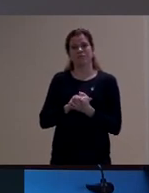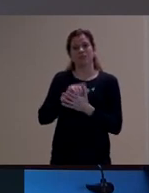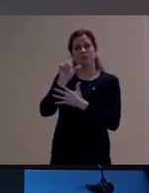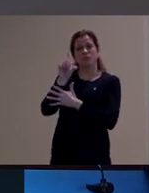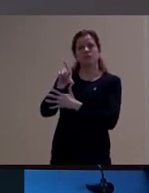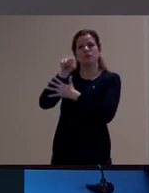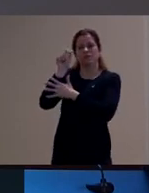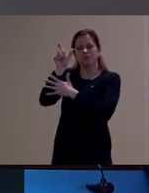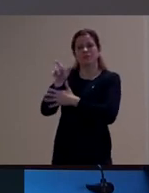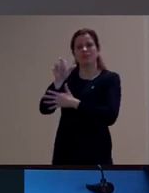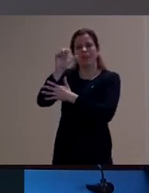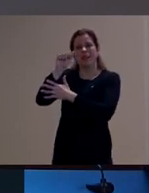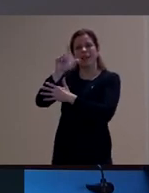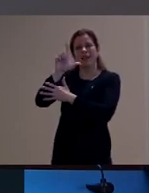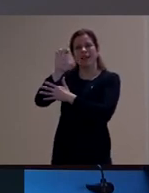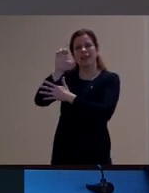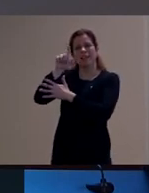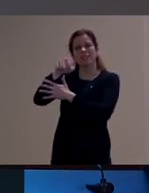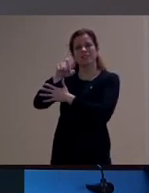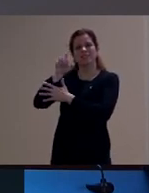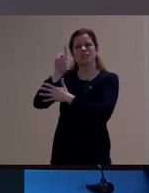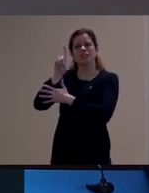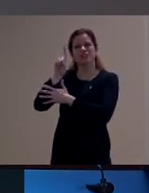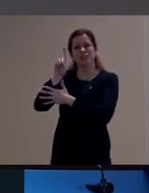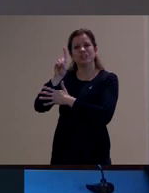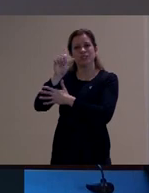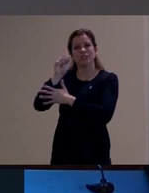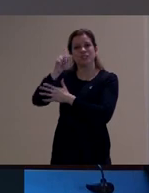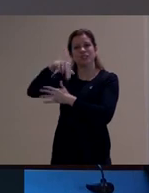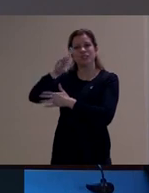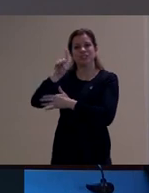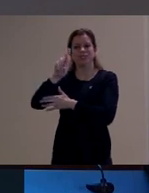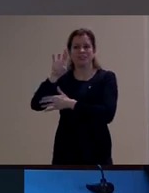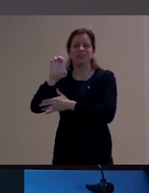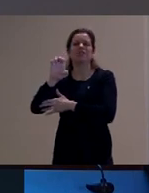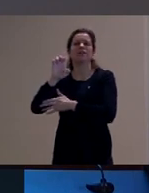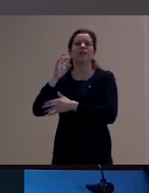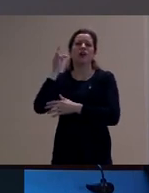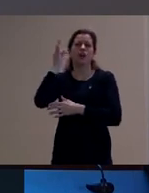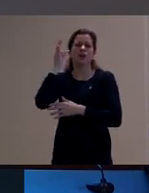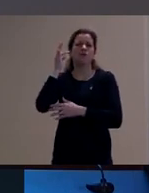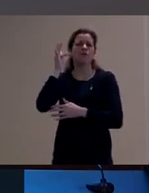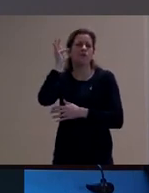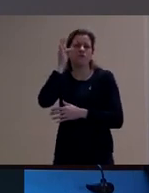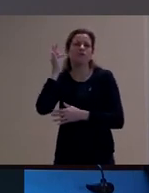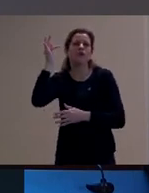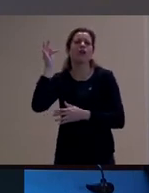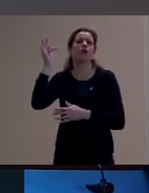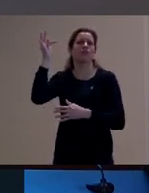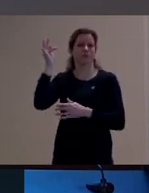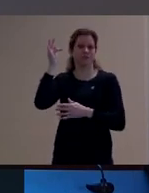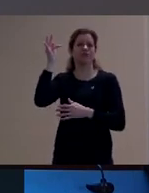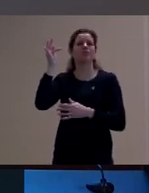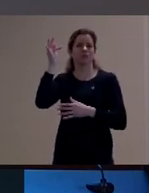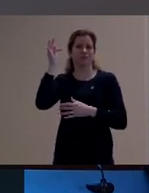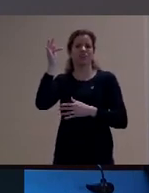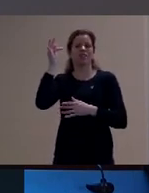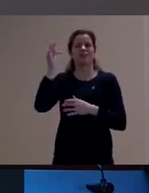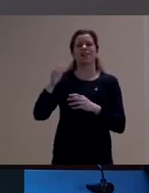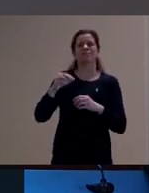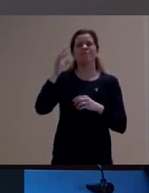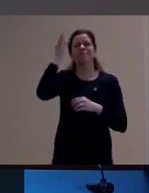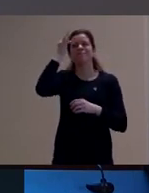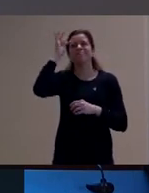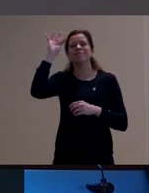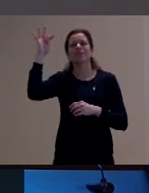ele, e é um filósofo judeu-alemão radicado na teoria crítica. Ou seja,